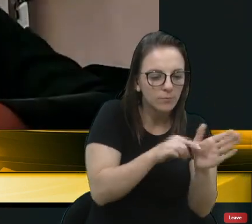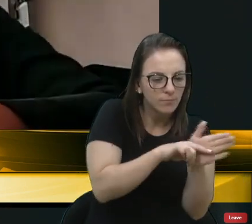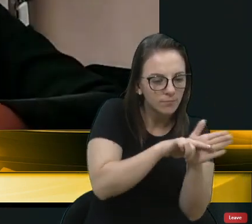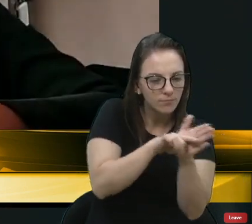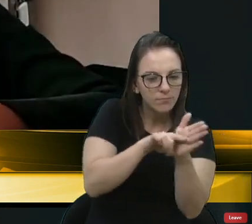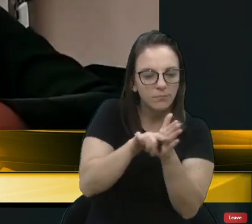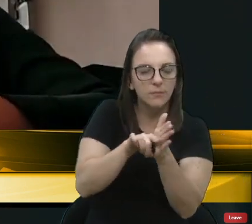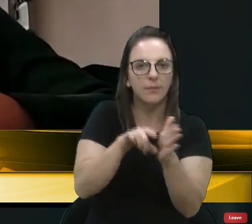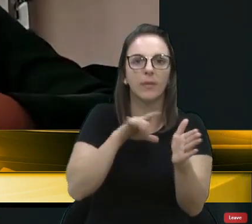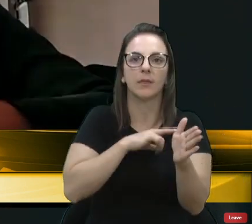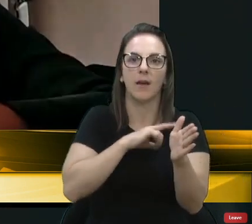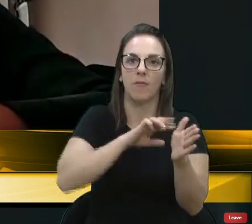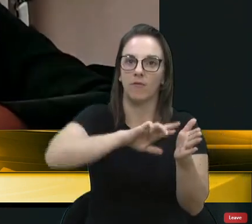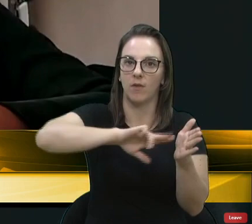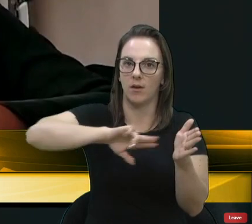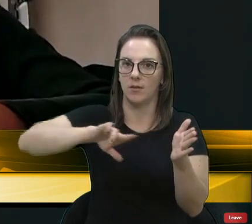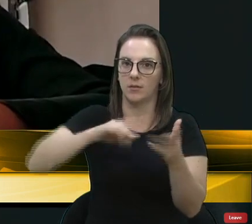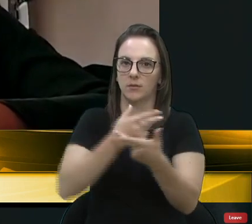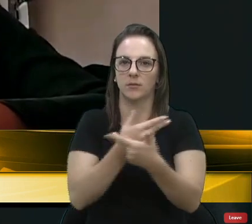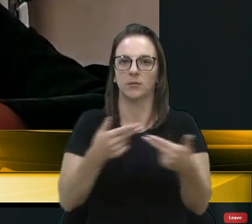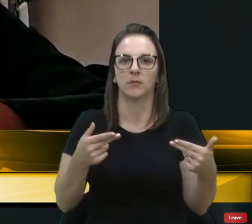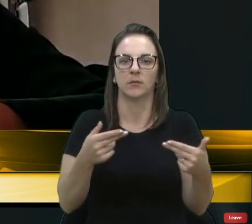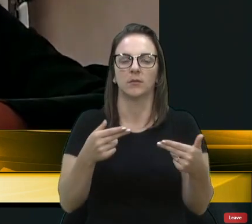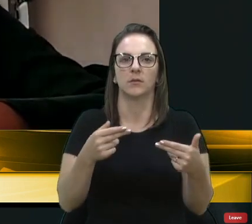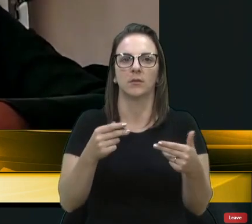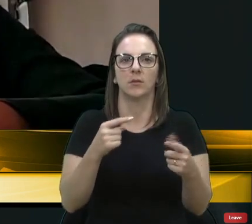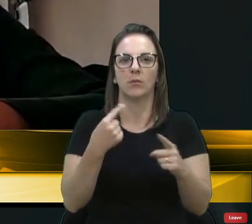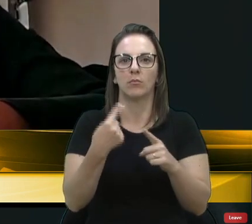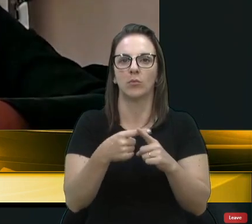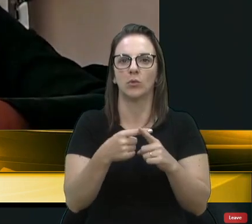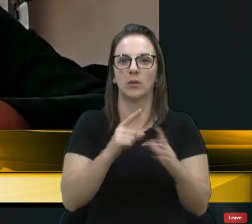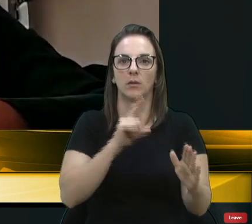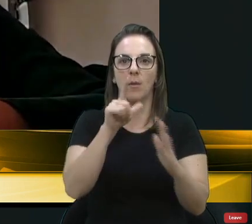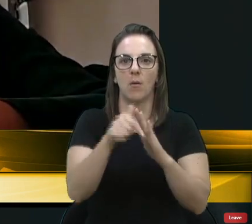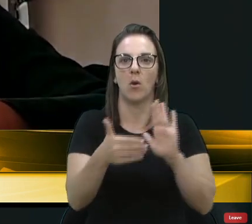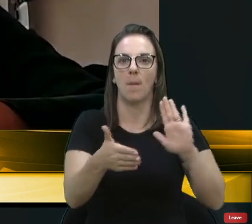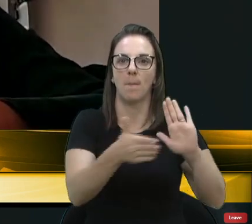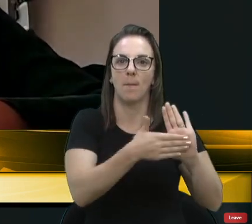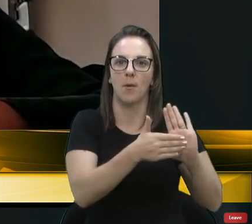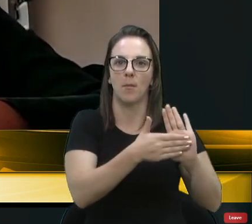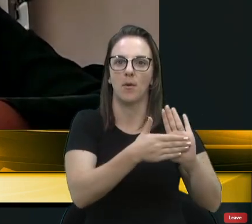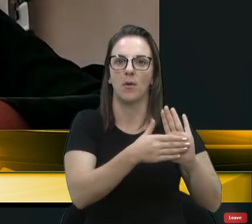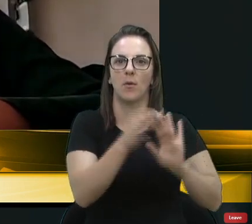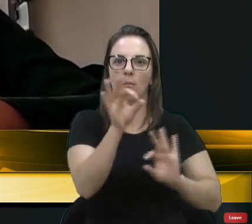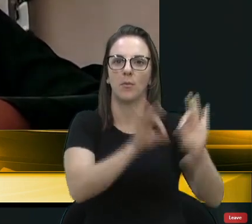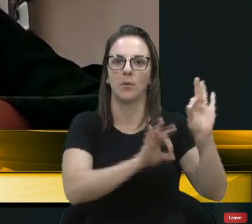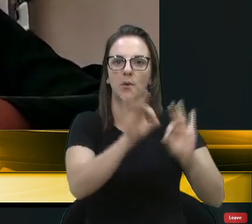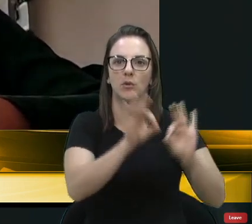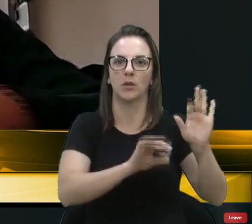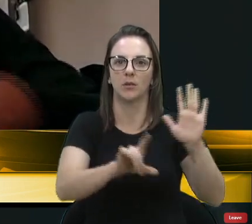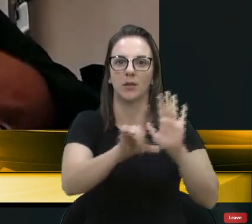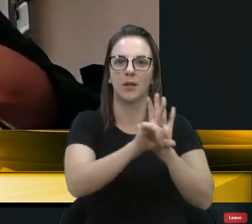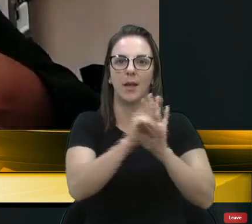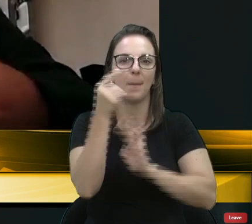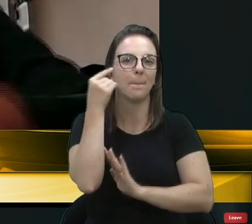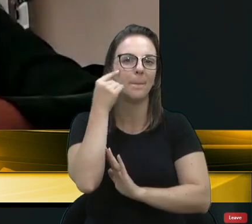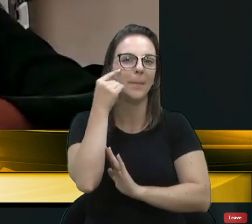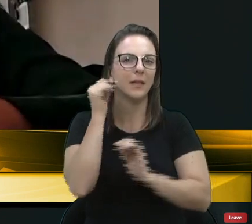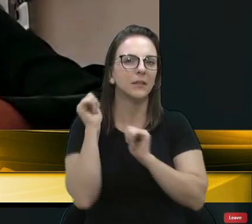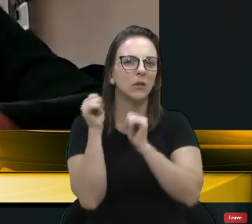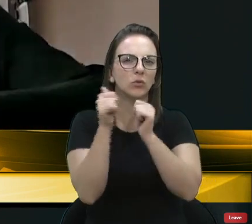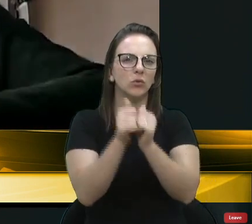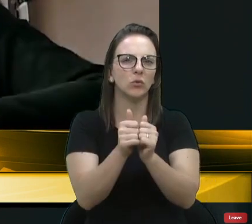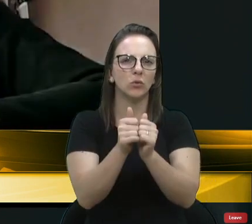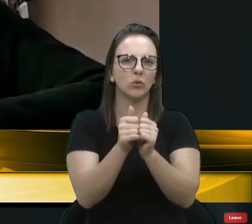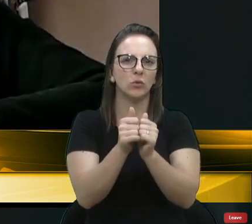compilado que se faz também para que quando se propõe projetos de lei, para que se pense juntos em ações, a gente tenha uma